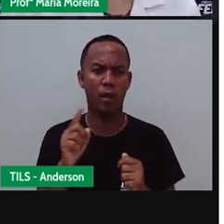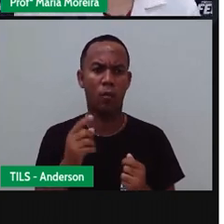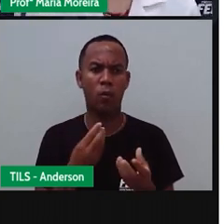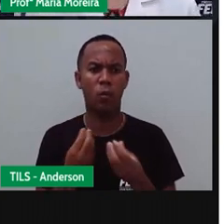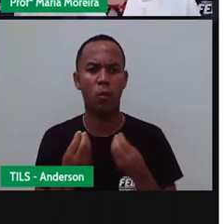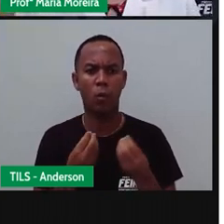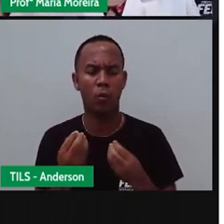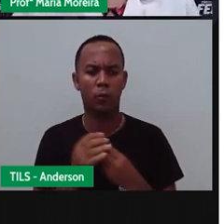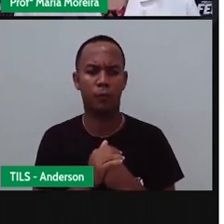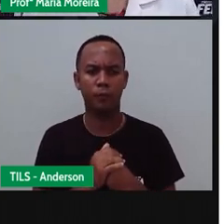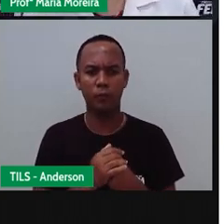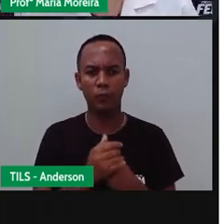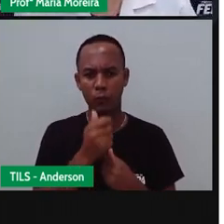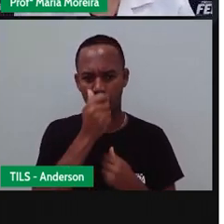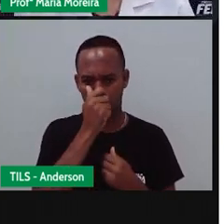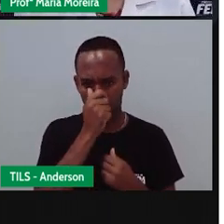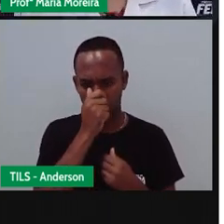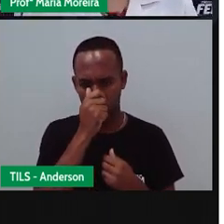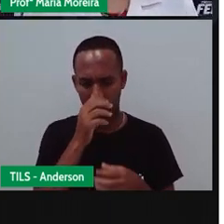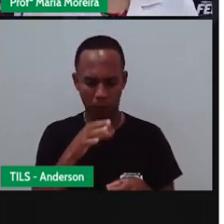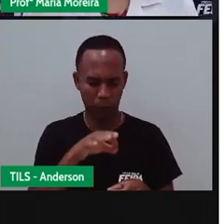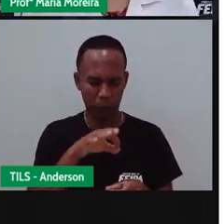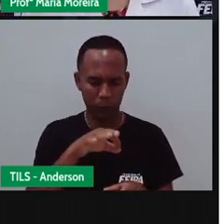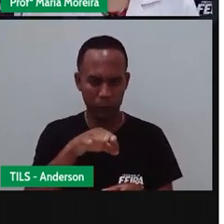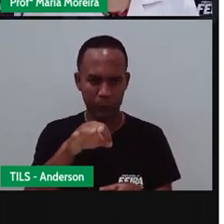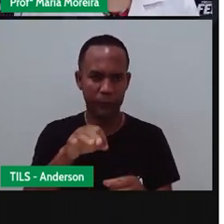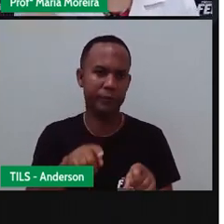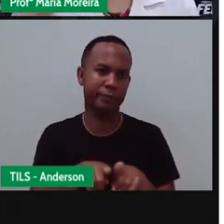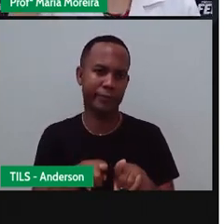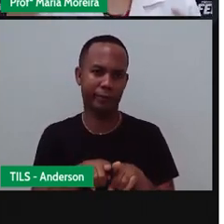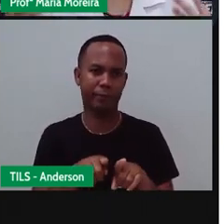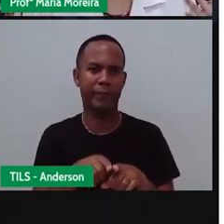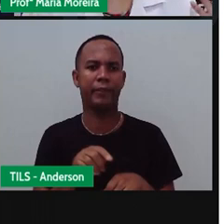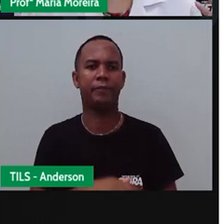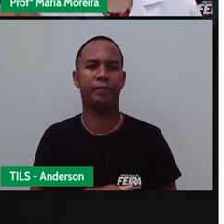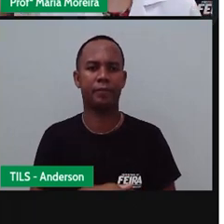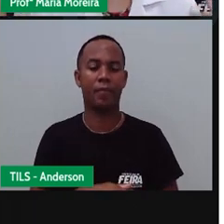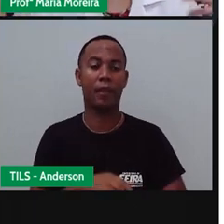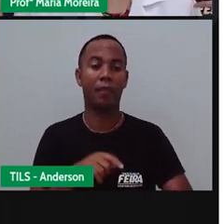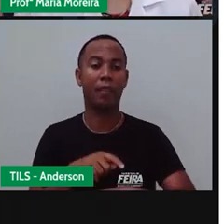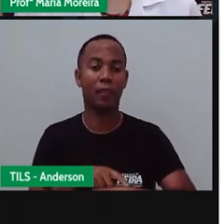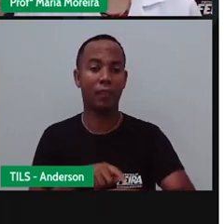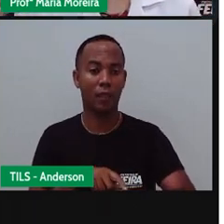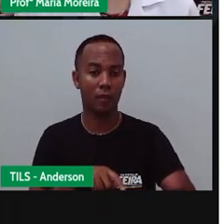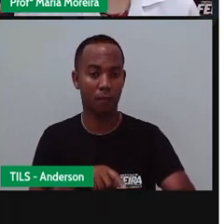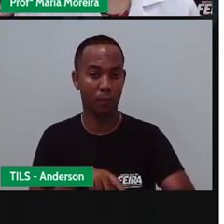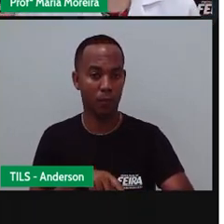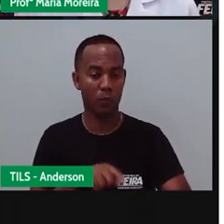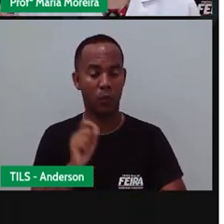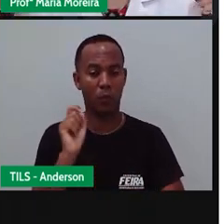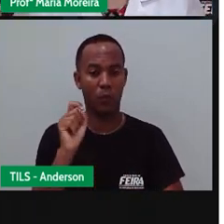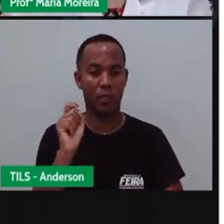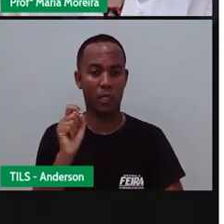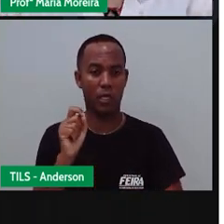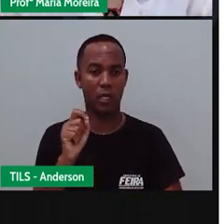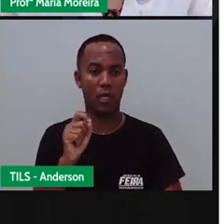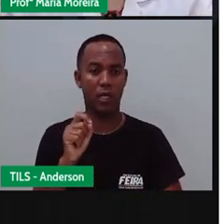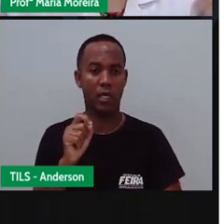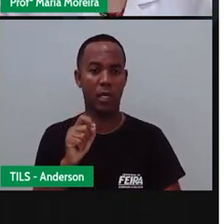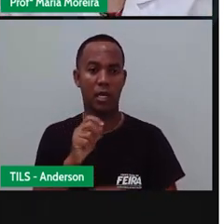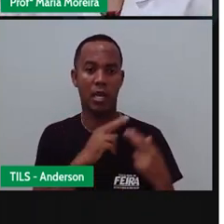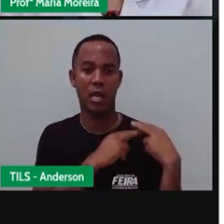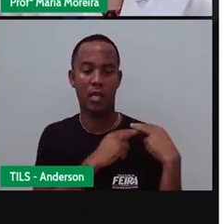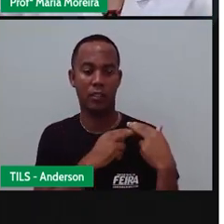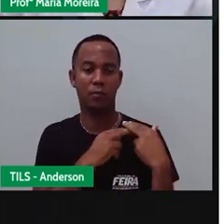vir a cheia Para poder plantar? Não Então o tempo Ele é o senhor De quase tudo Porque ele Ó Ele